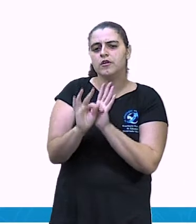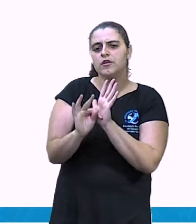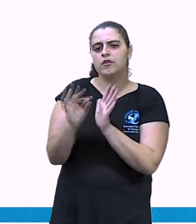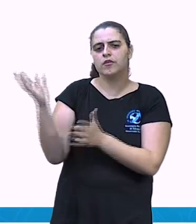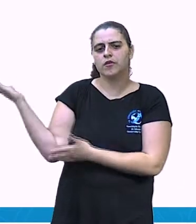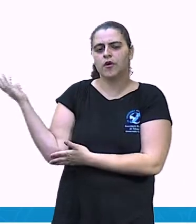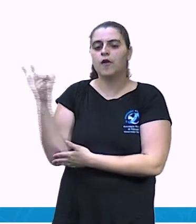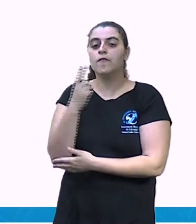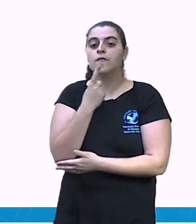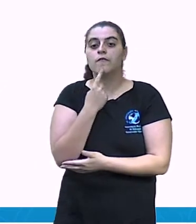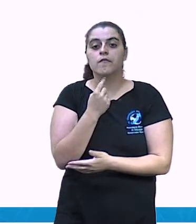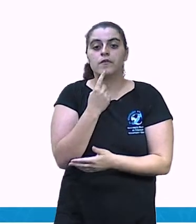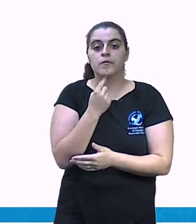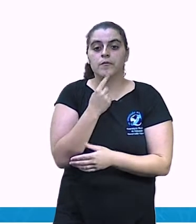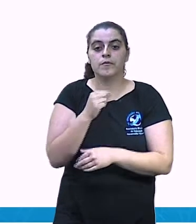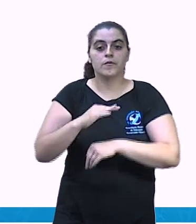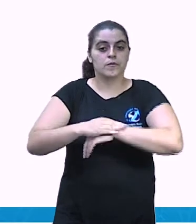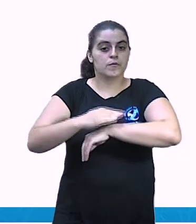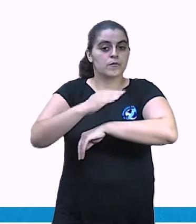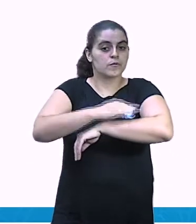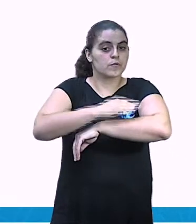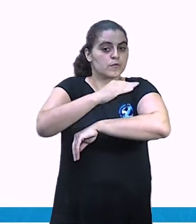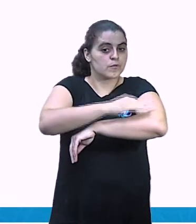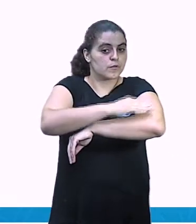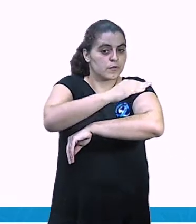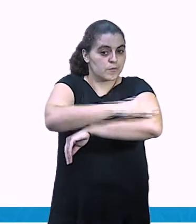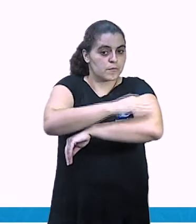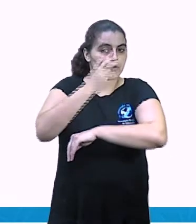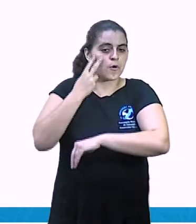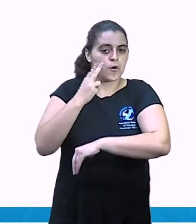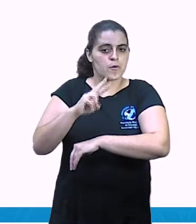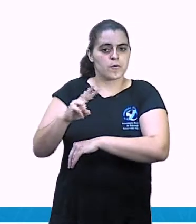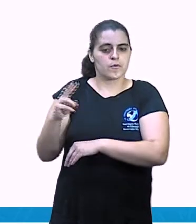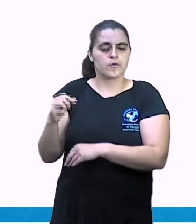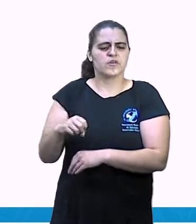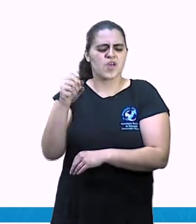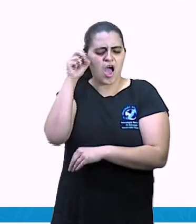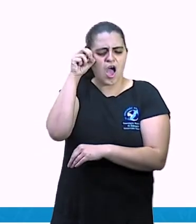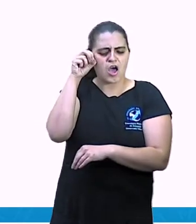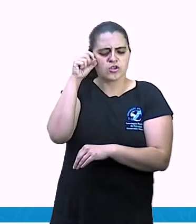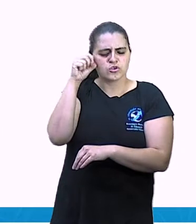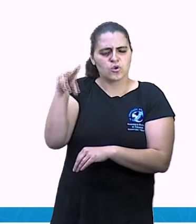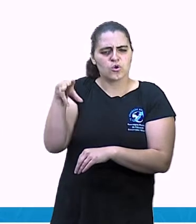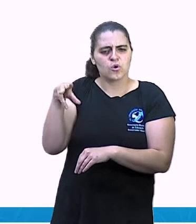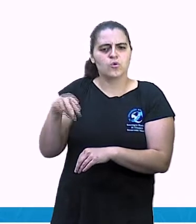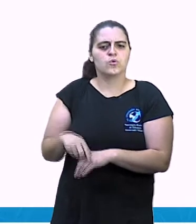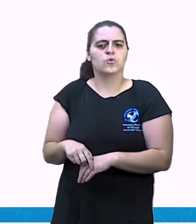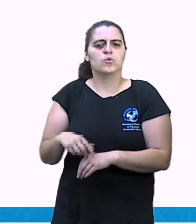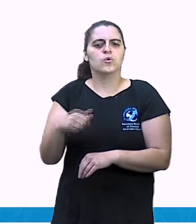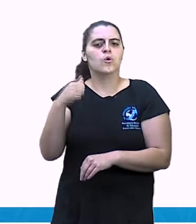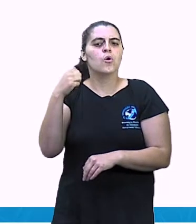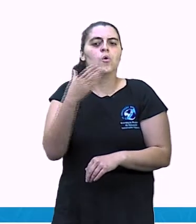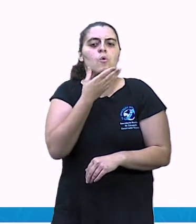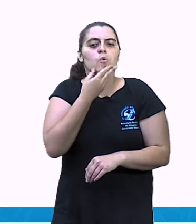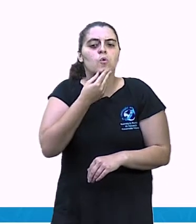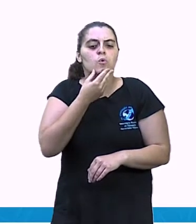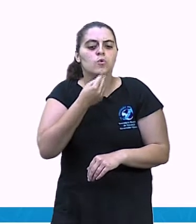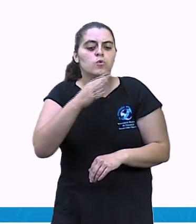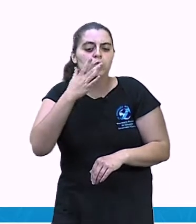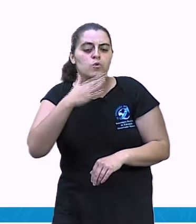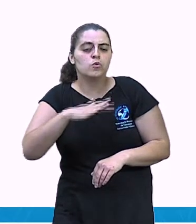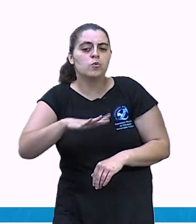Vermelho, a fala do sapo. Eu vejo o S de sapo, ó. E azul, o dos meninos.